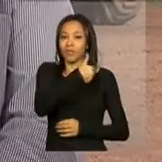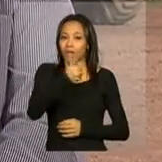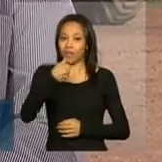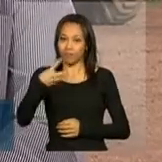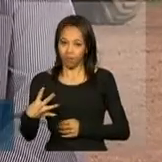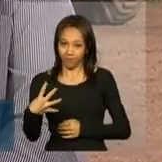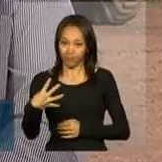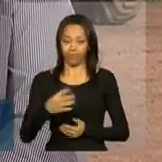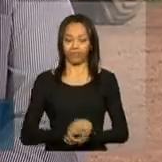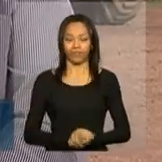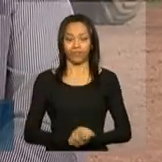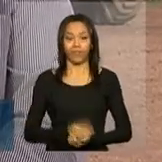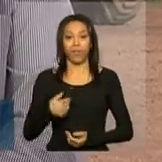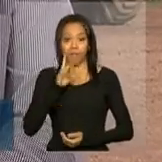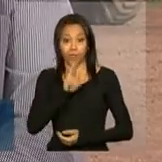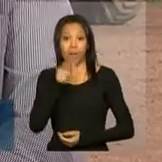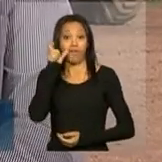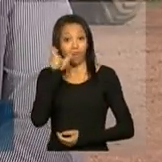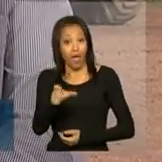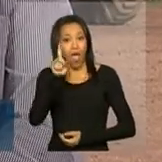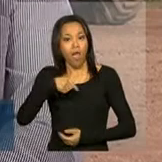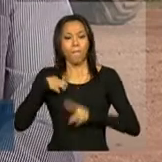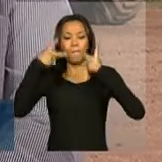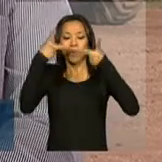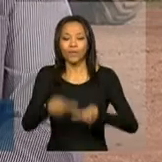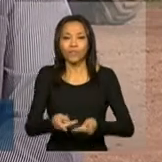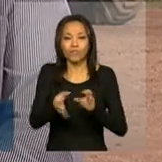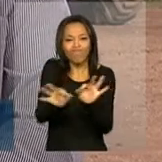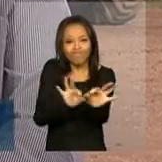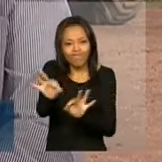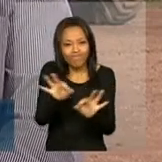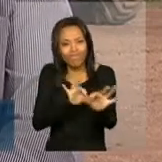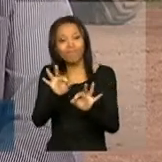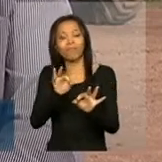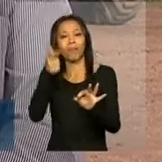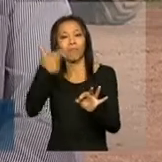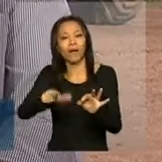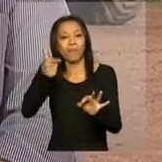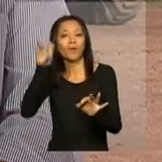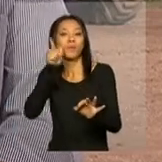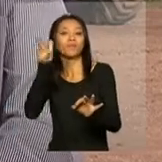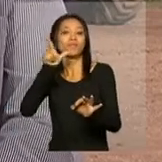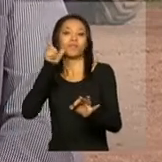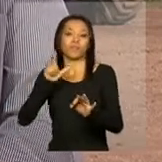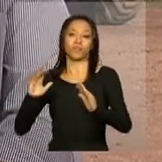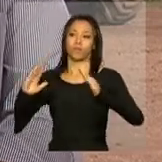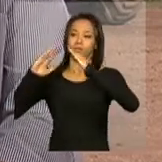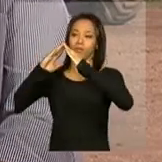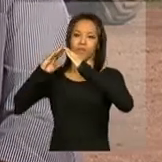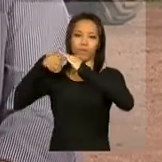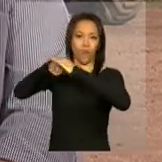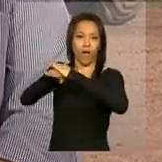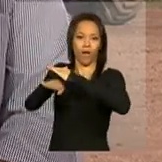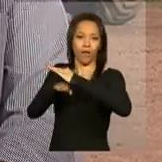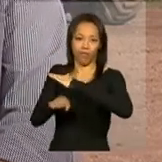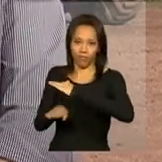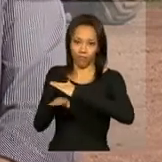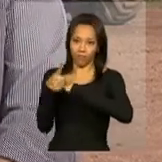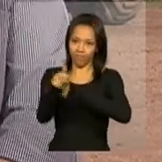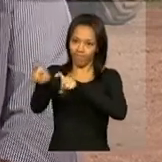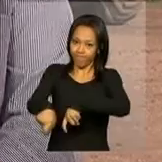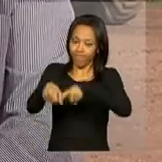A intenção é de entrar com um projeto mesmo para obter e construir um armazém na fazenda. Aí você